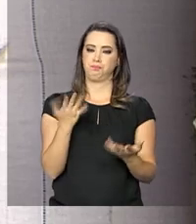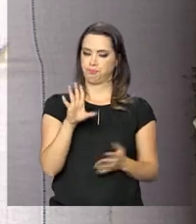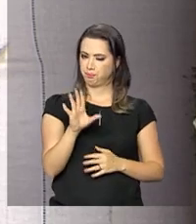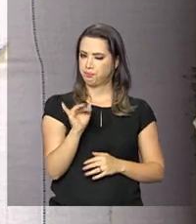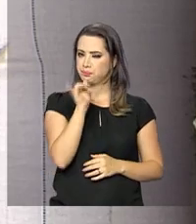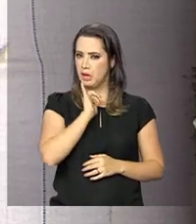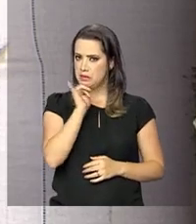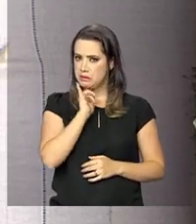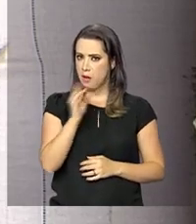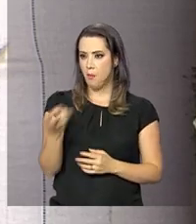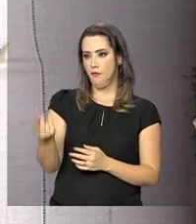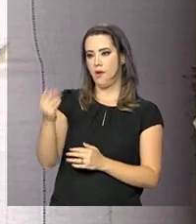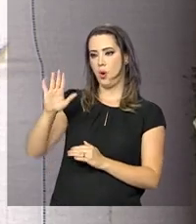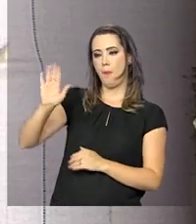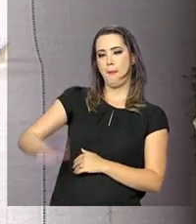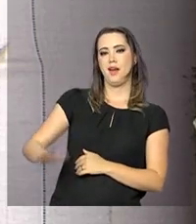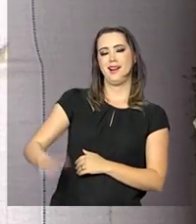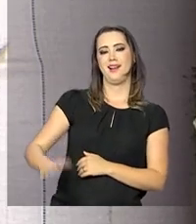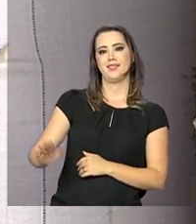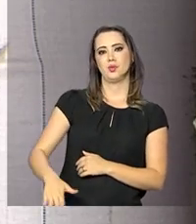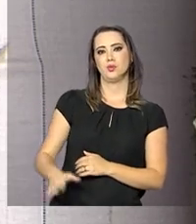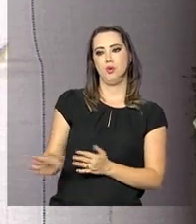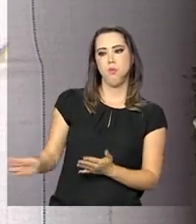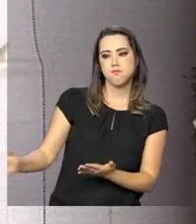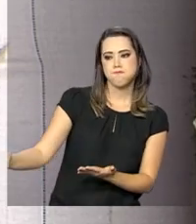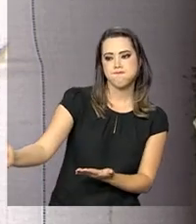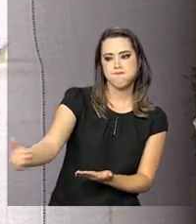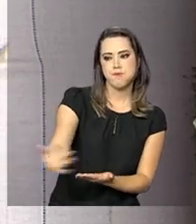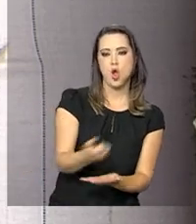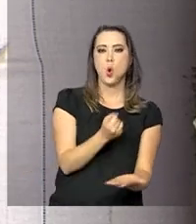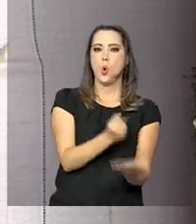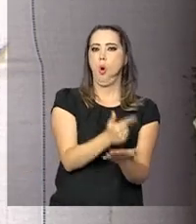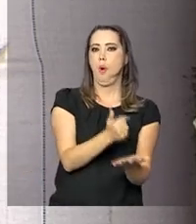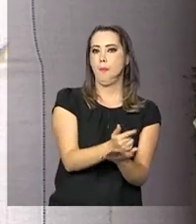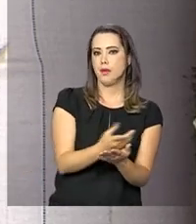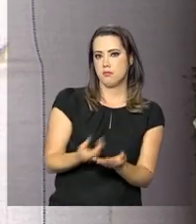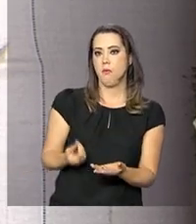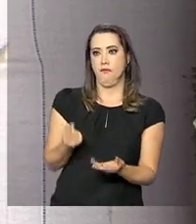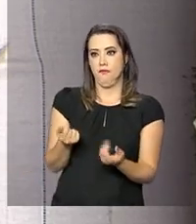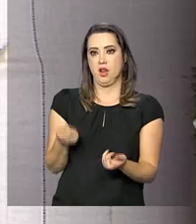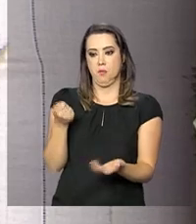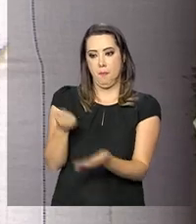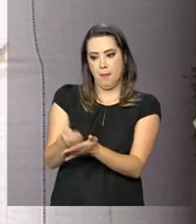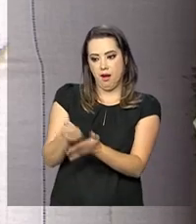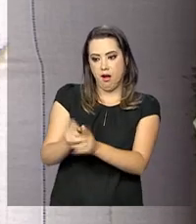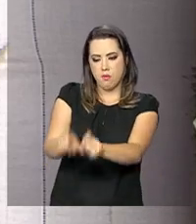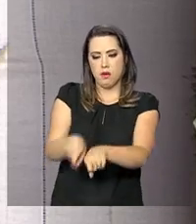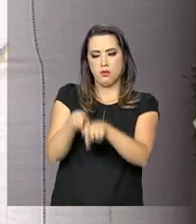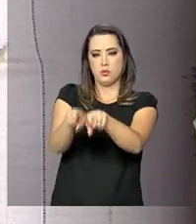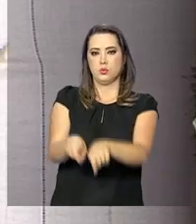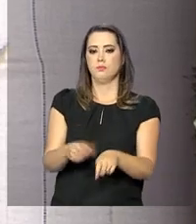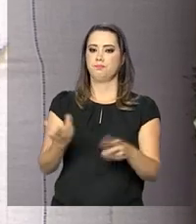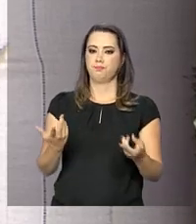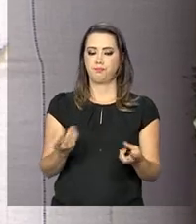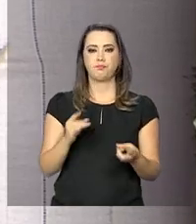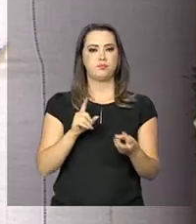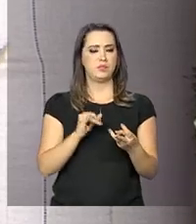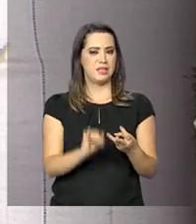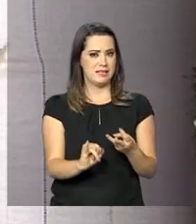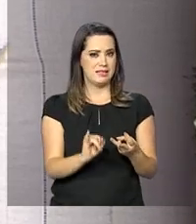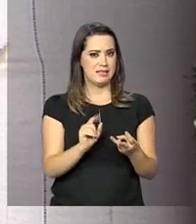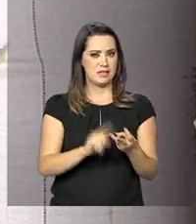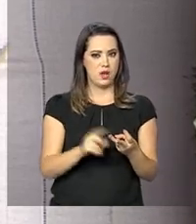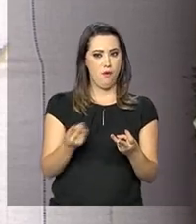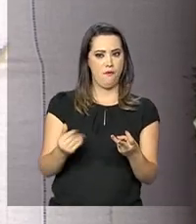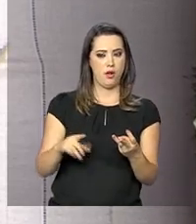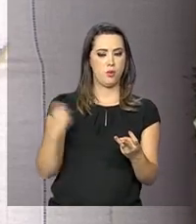abaixo do valor mínimo, a Conab compra esses produtos para garantir os custos de produção do agricultor. Já quando